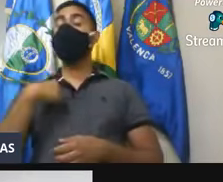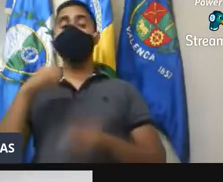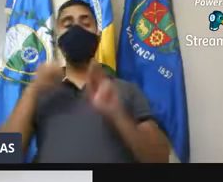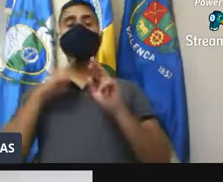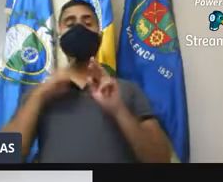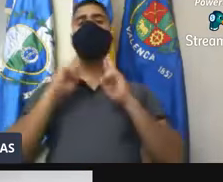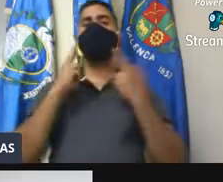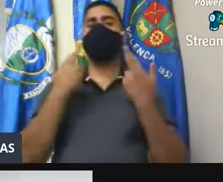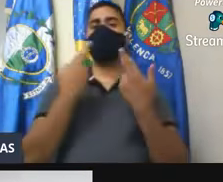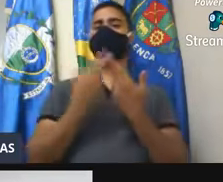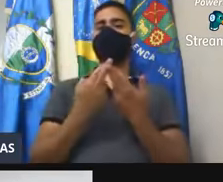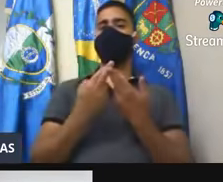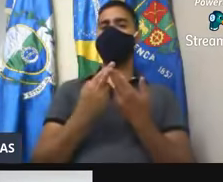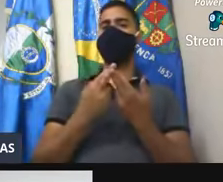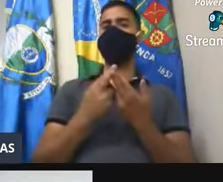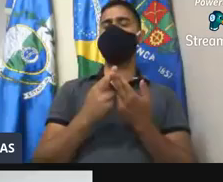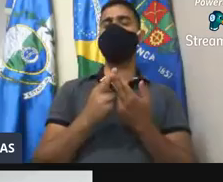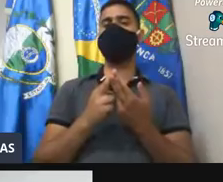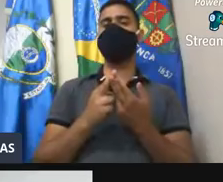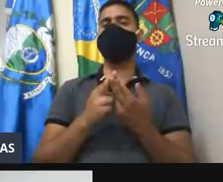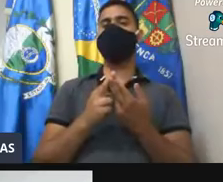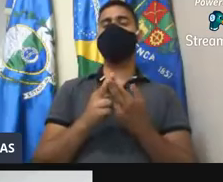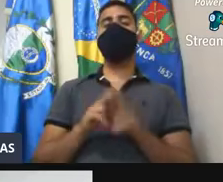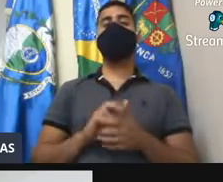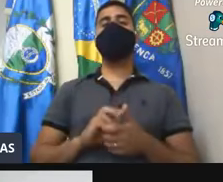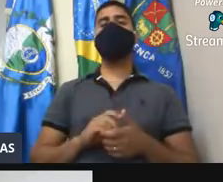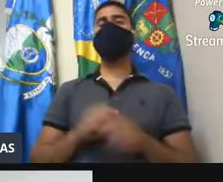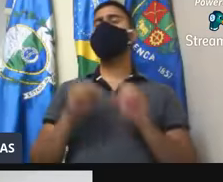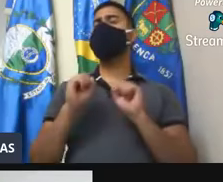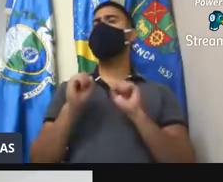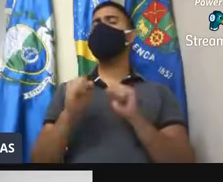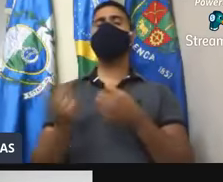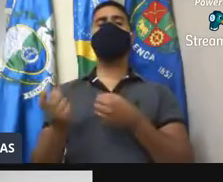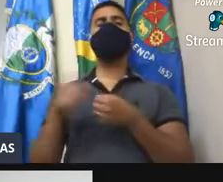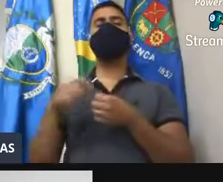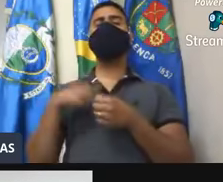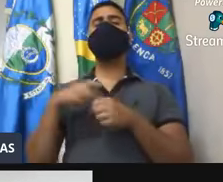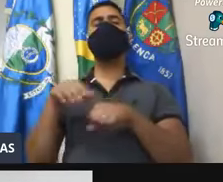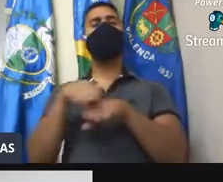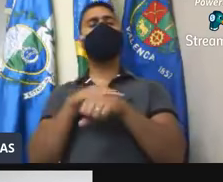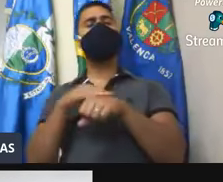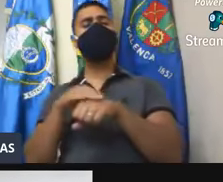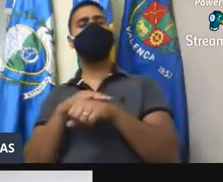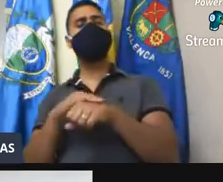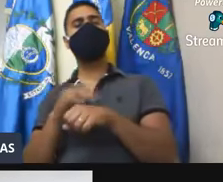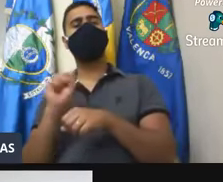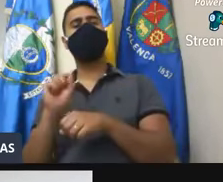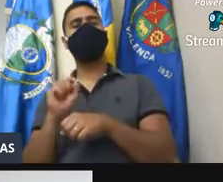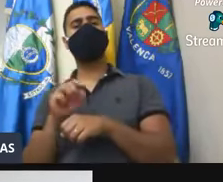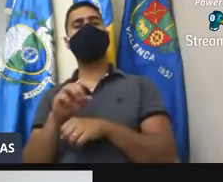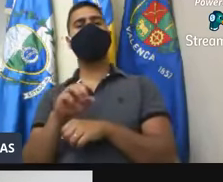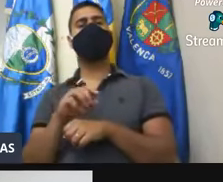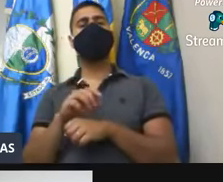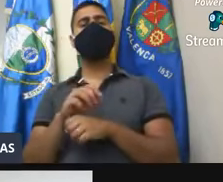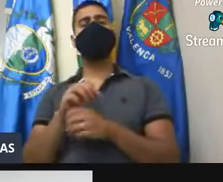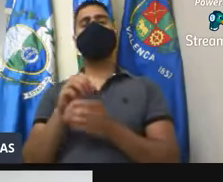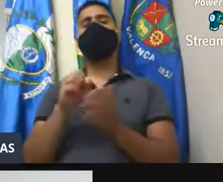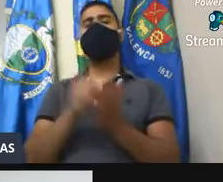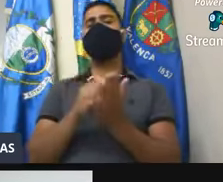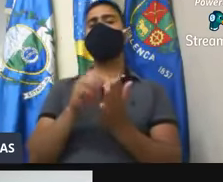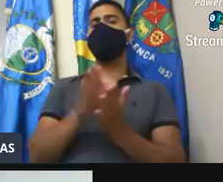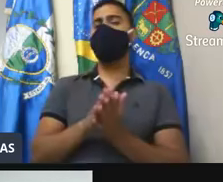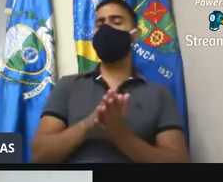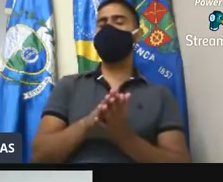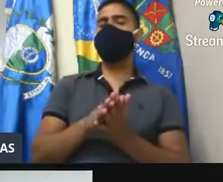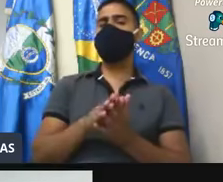Comercial, o Cipó, para que nós pudéssemos voltar àquele debate sobre a infração 230 do Código de